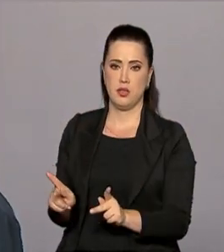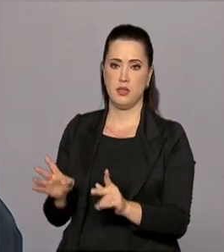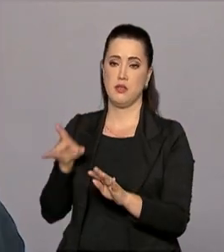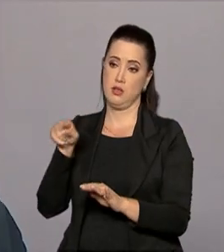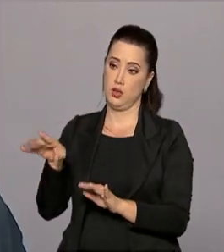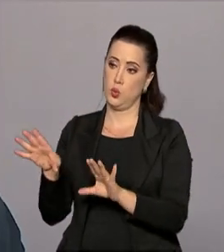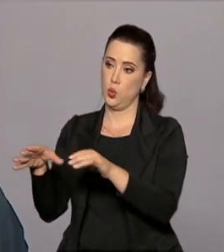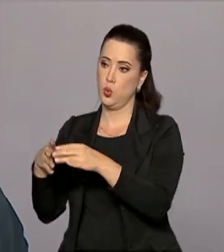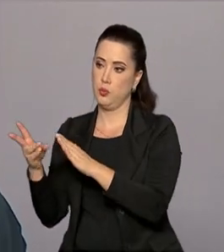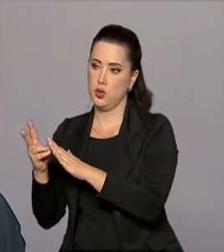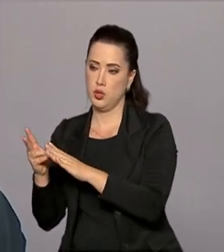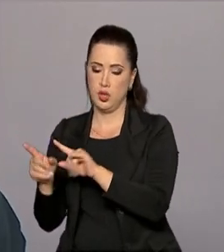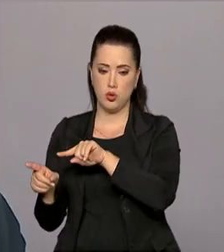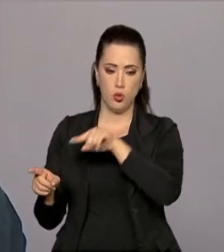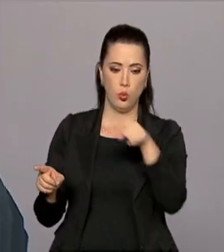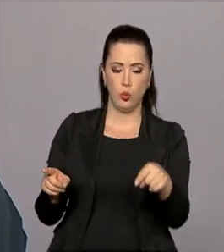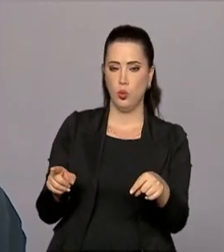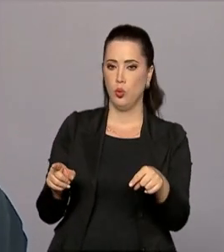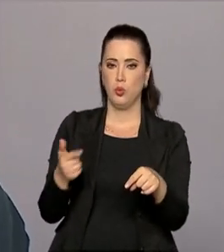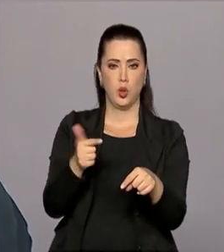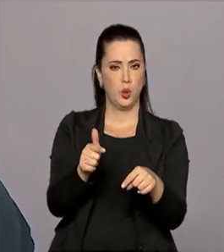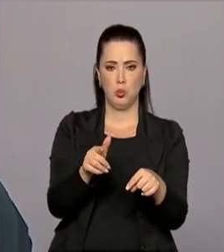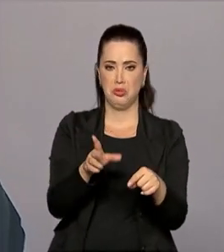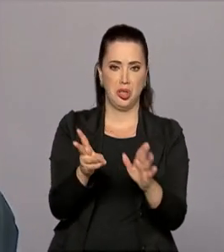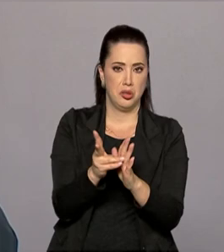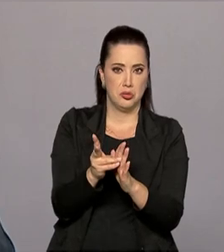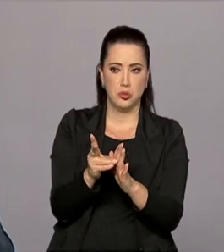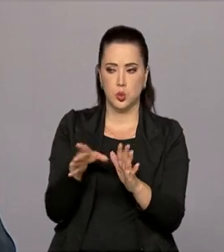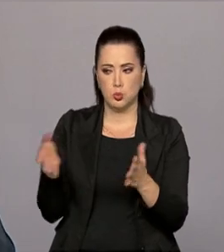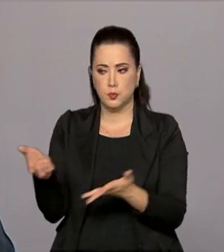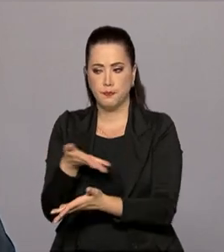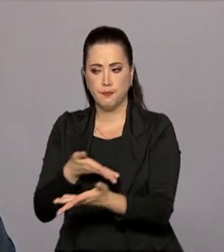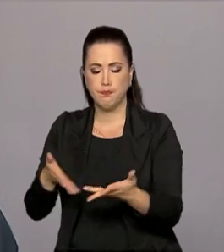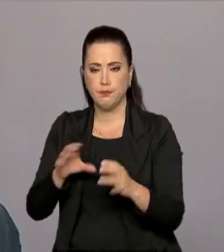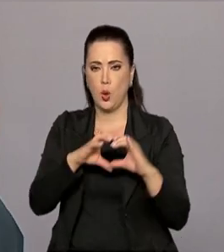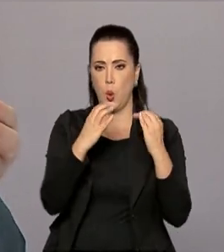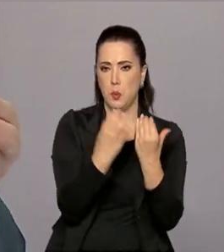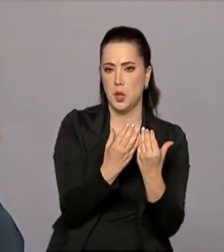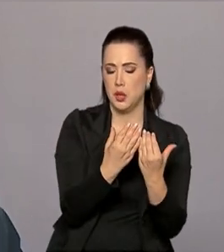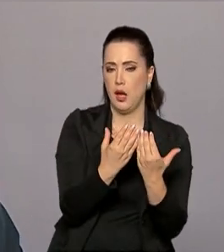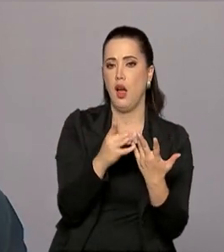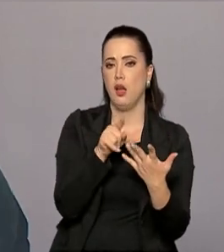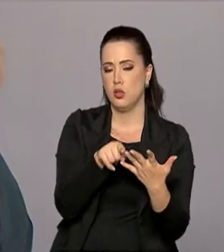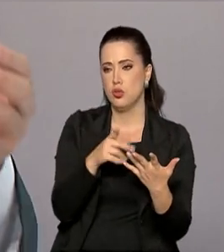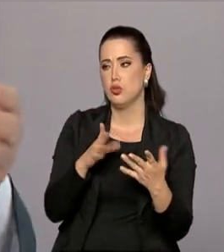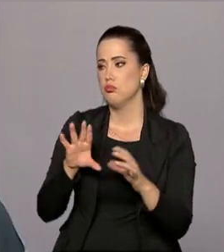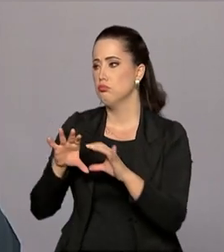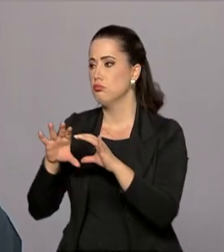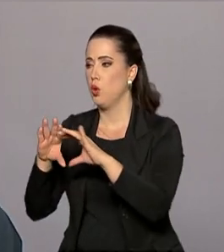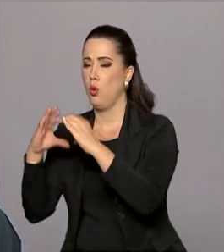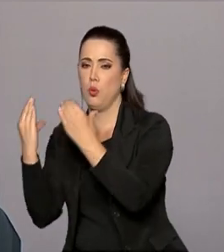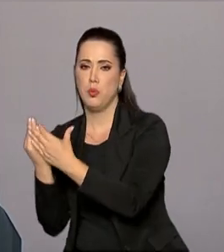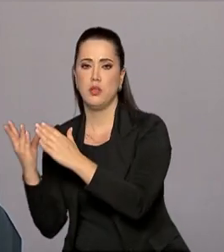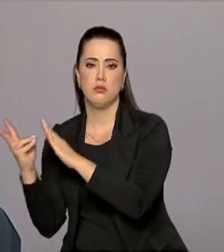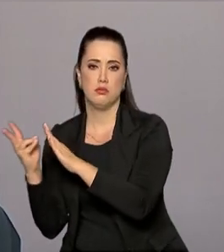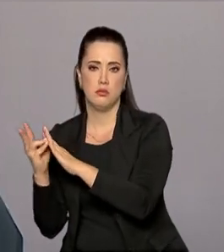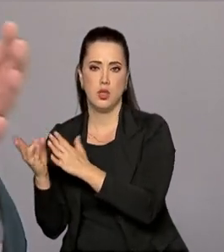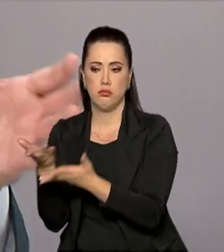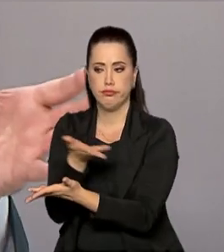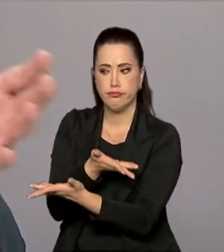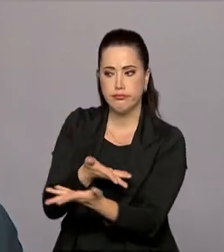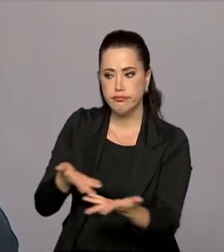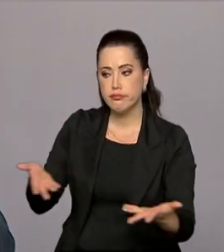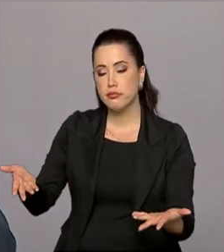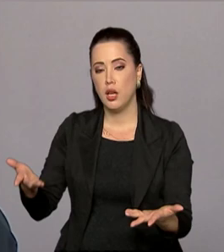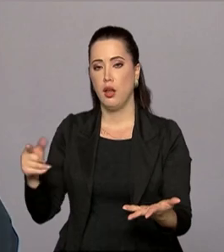indígenas. Essa tentativa e colocação em prática de uma produção sustentável dos indígenas,